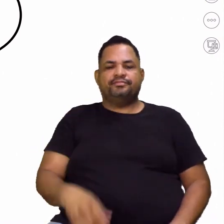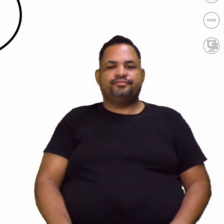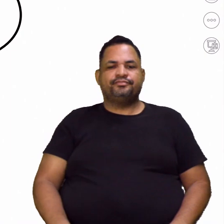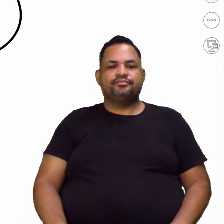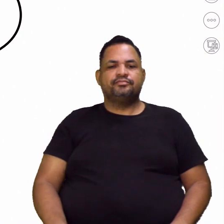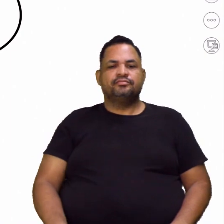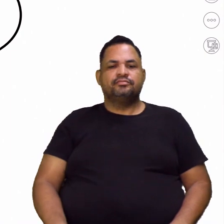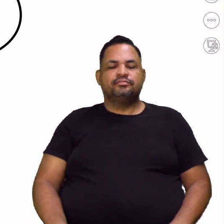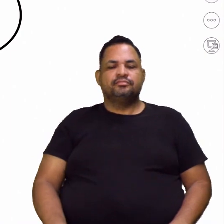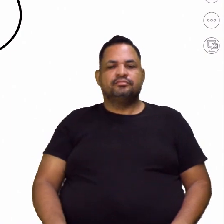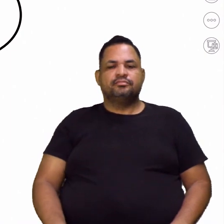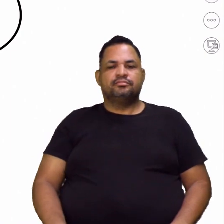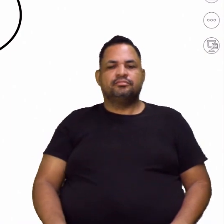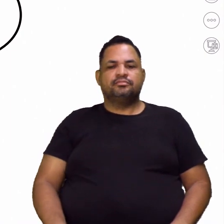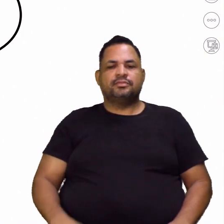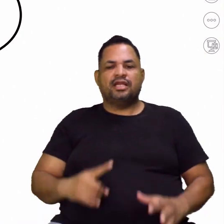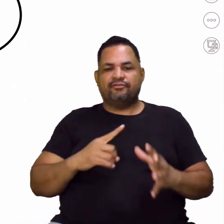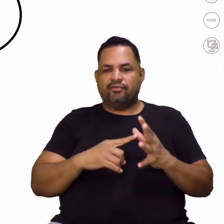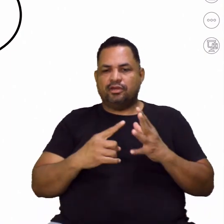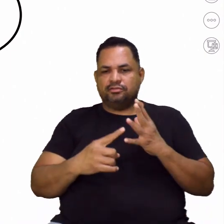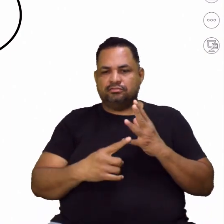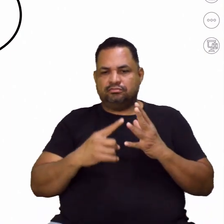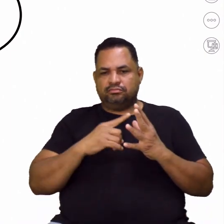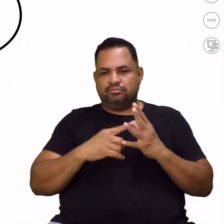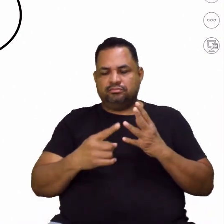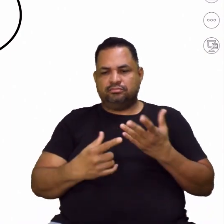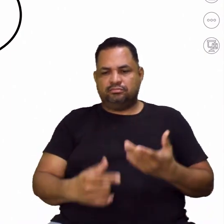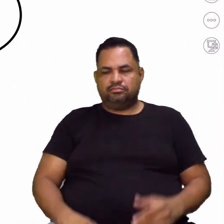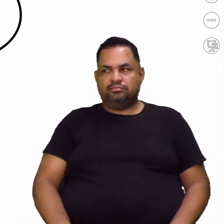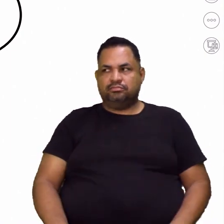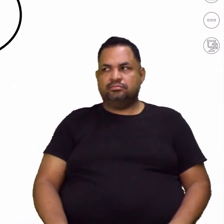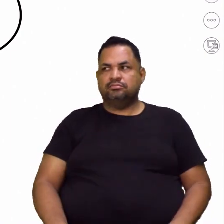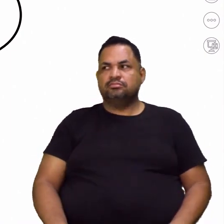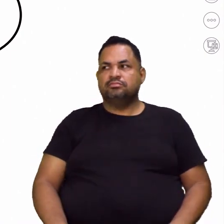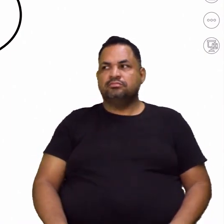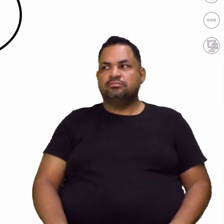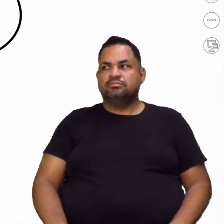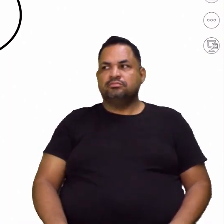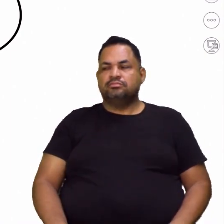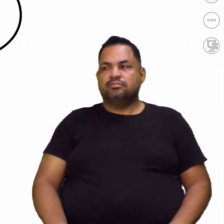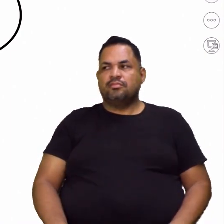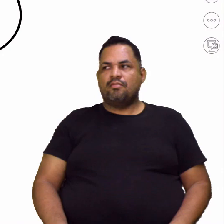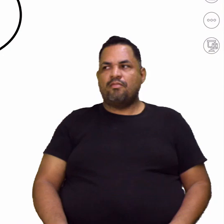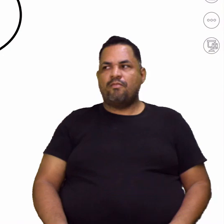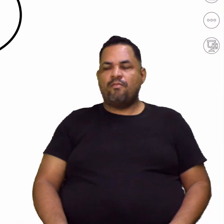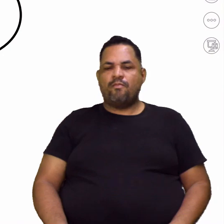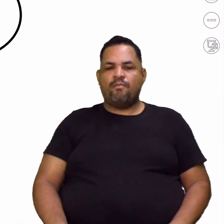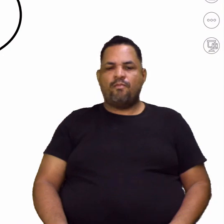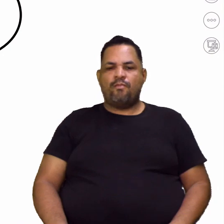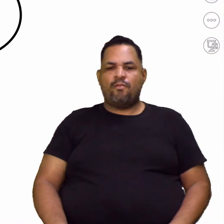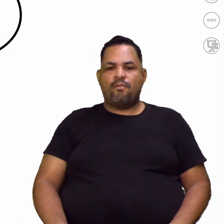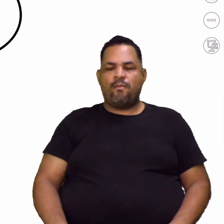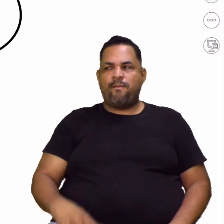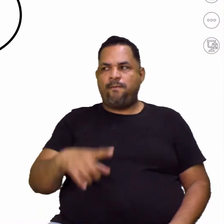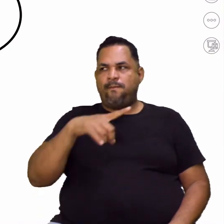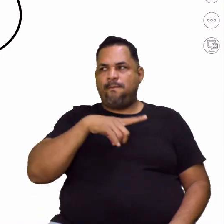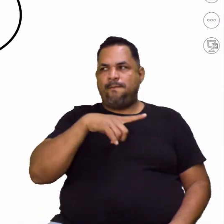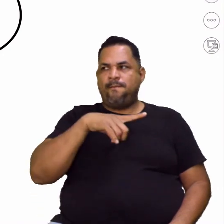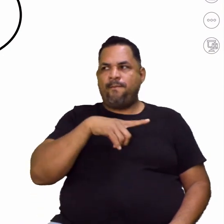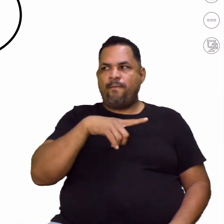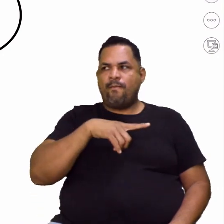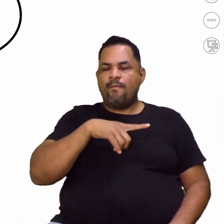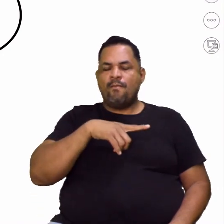ou na intensidade das vogais. Vamos perceber aqui, ó. Eles vão ter a